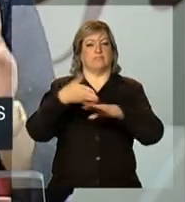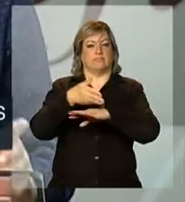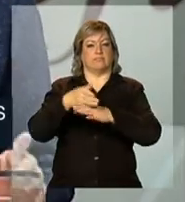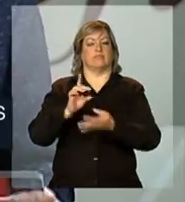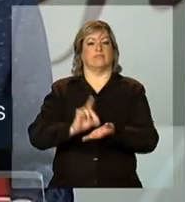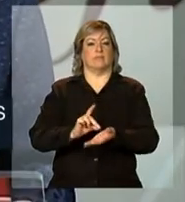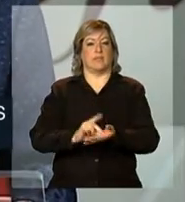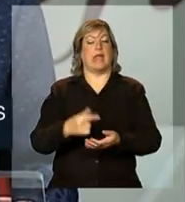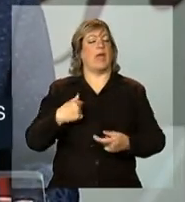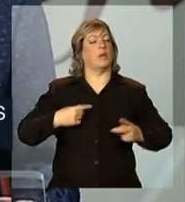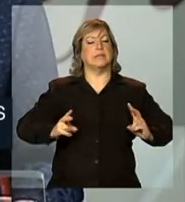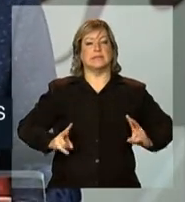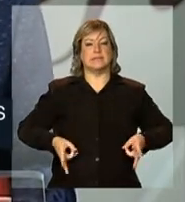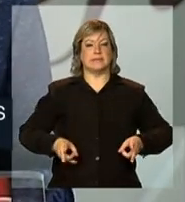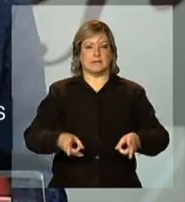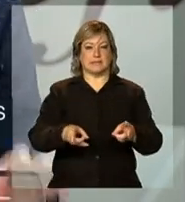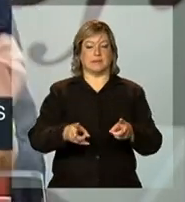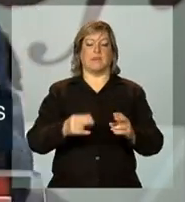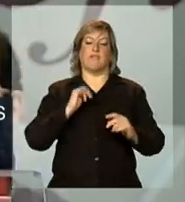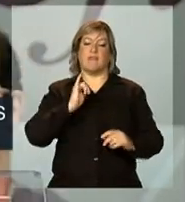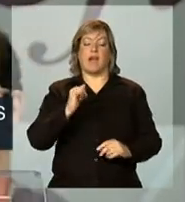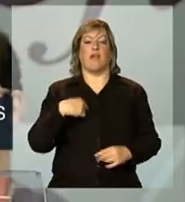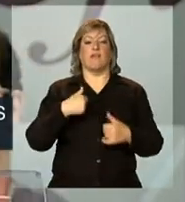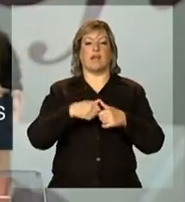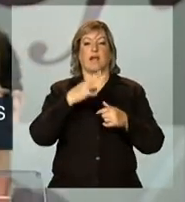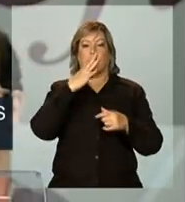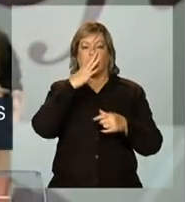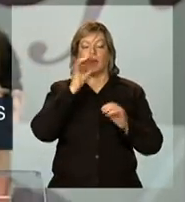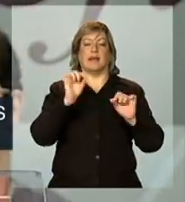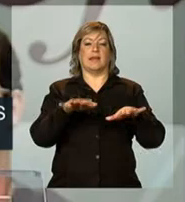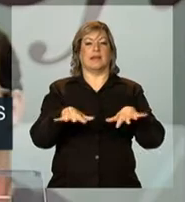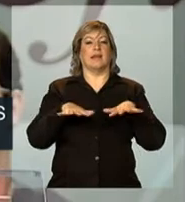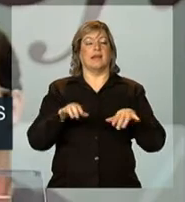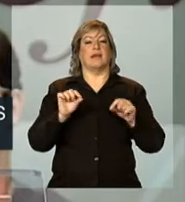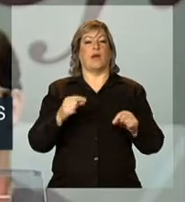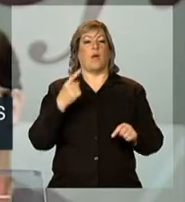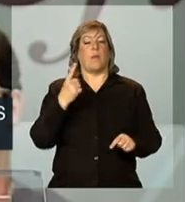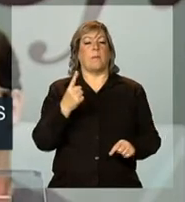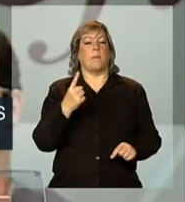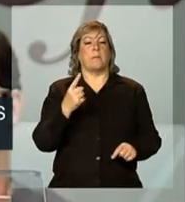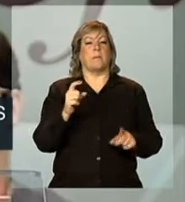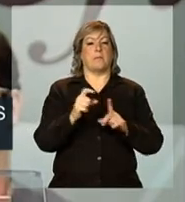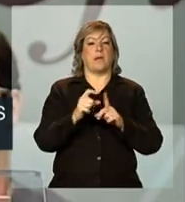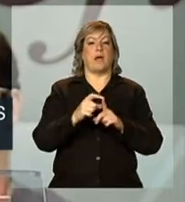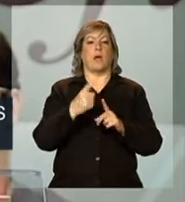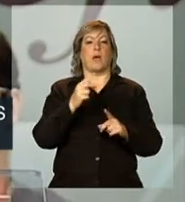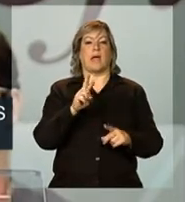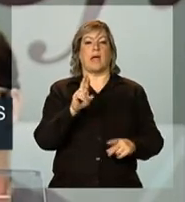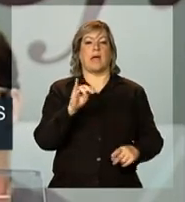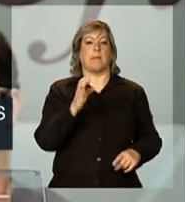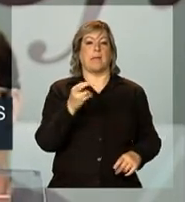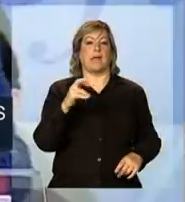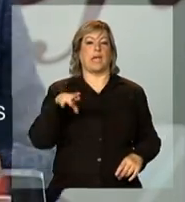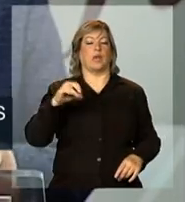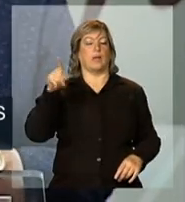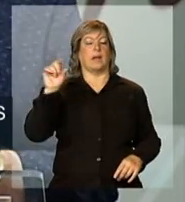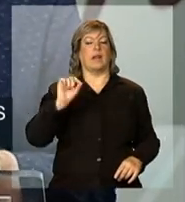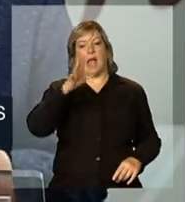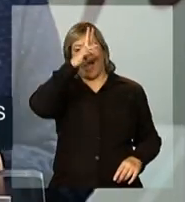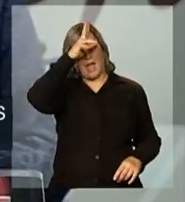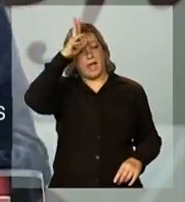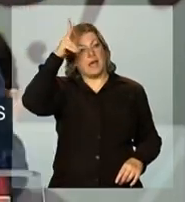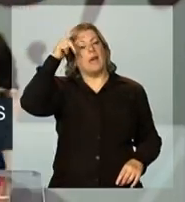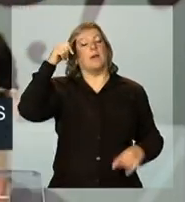Eu sempre conto que eu fiquei encantada com uma definição que um ribeirinho lá do Amazonas deu para uma